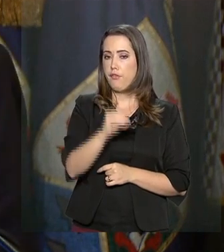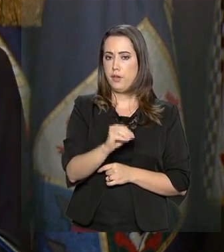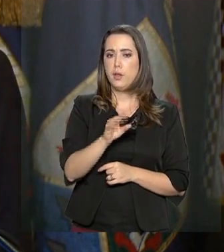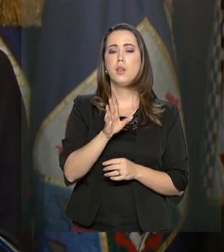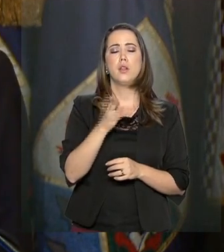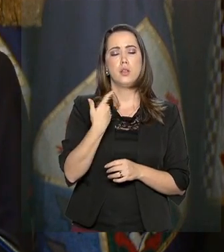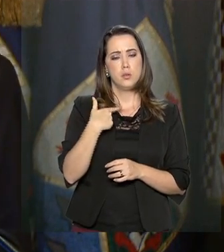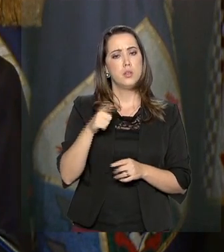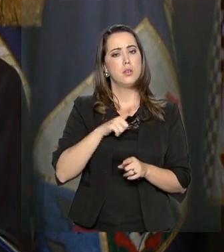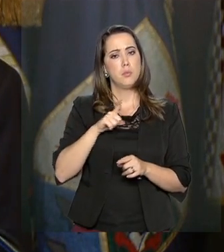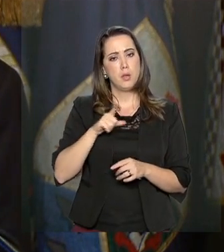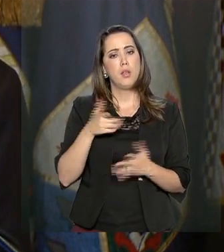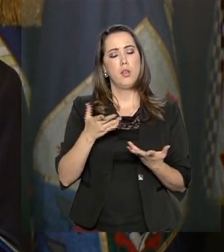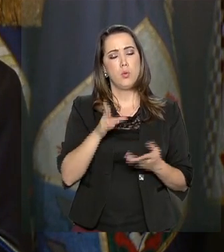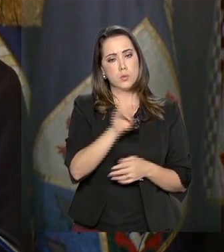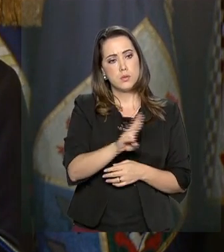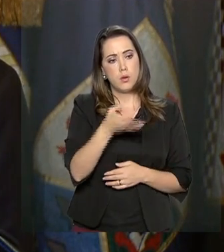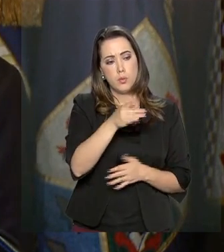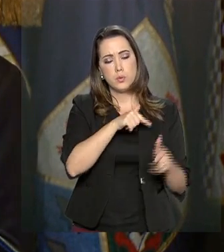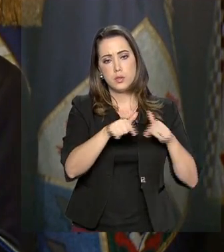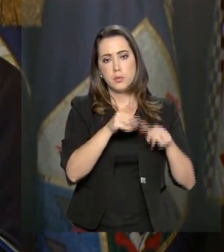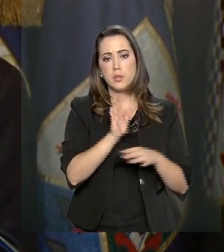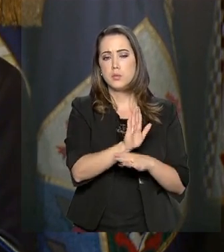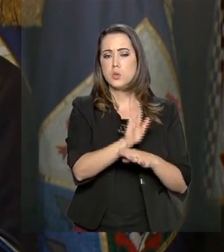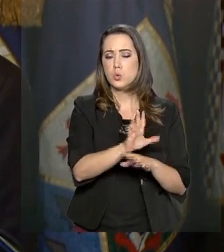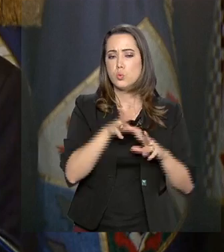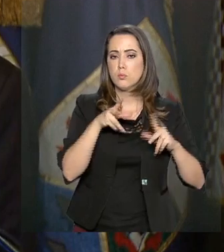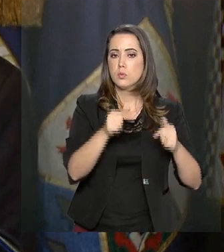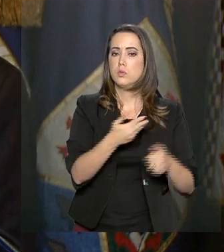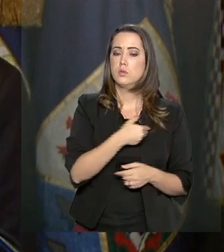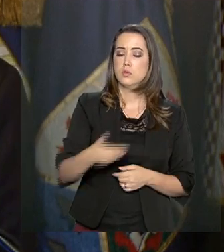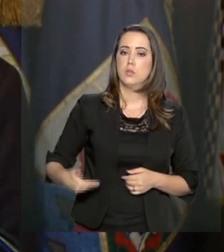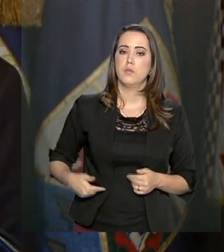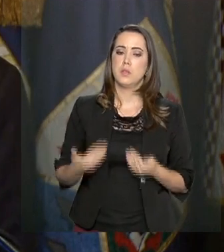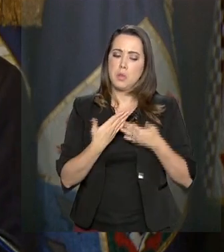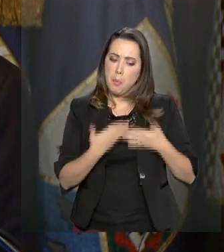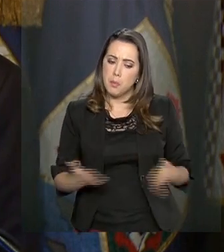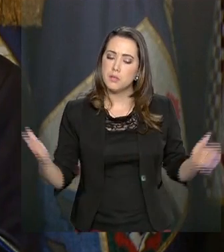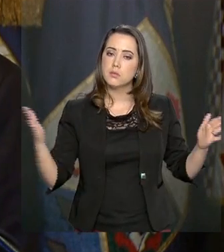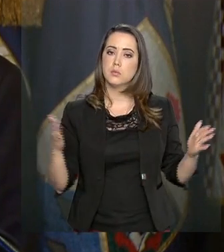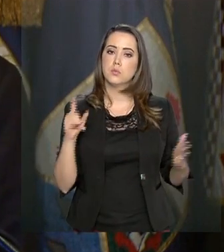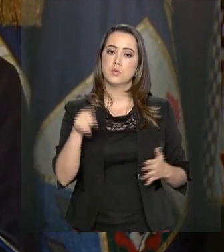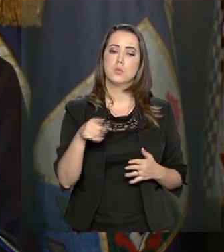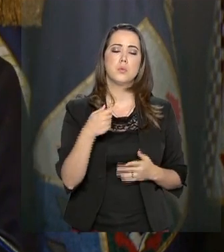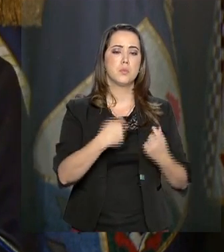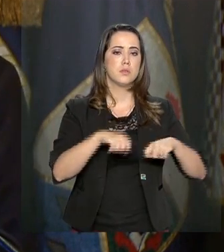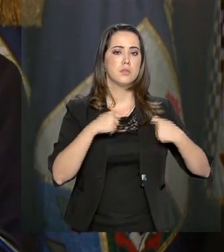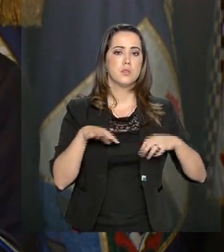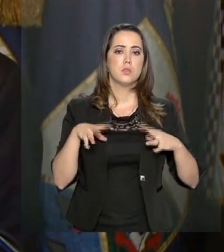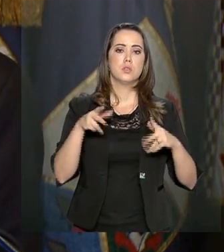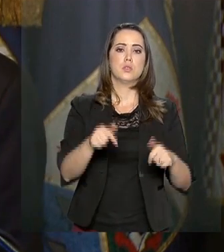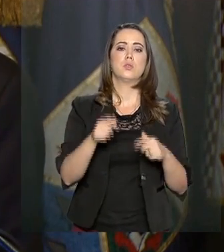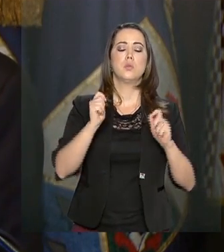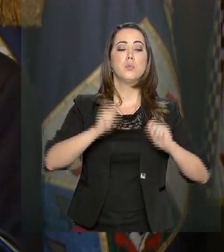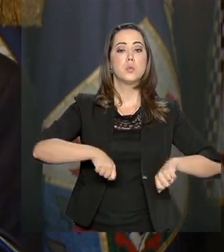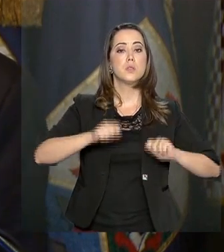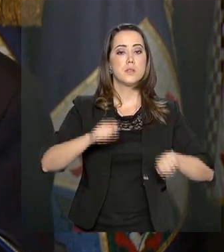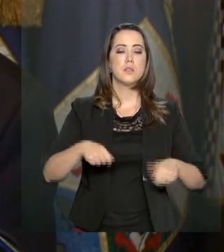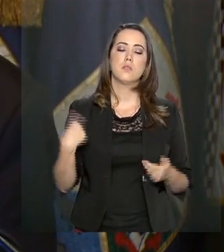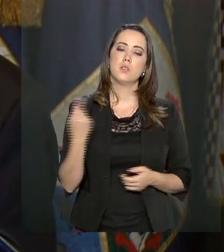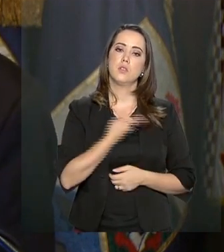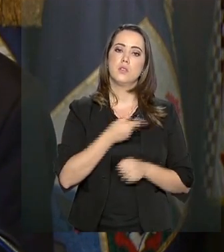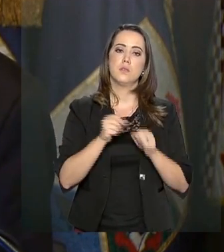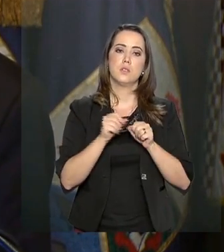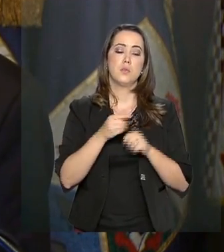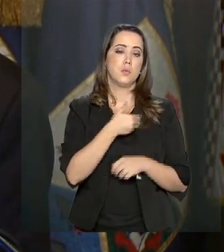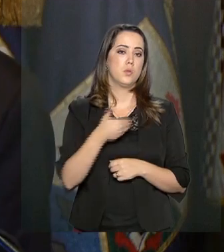Baquense, obviamente, até agora. O que queremos é colaborar com os senhores. O governo está de braços abertos para o que os senhores precisarem, para o que for possível da nossa parte,